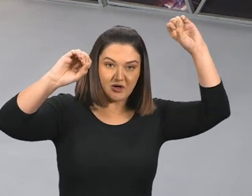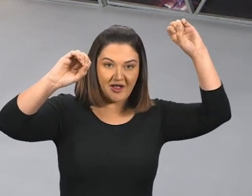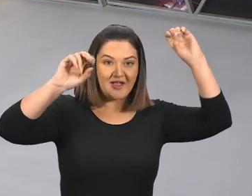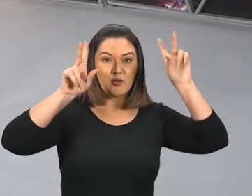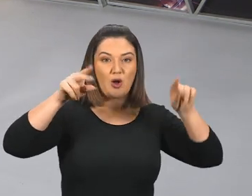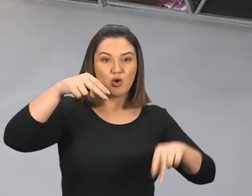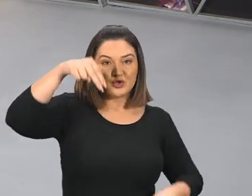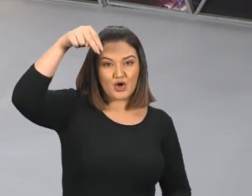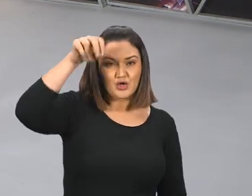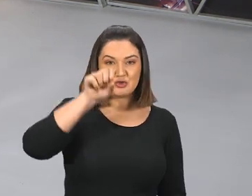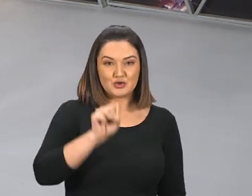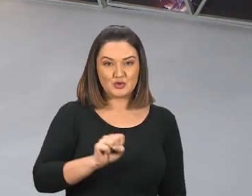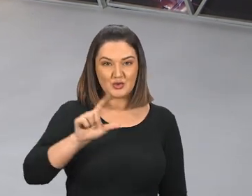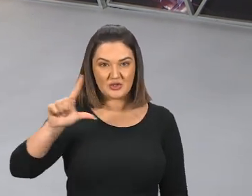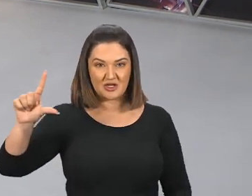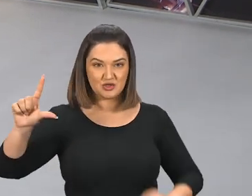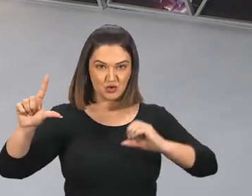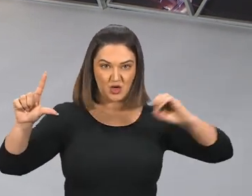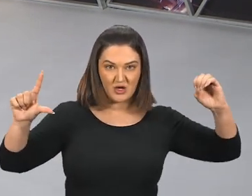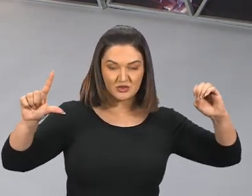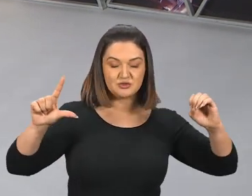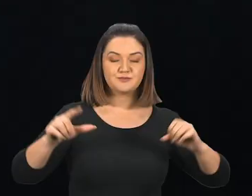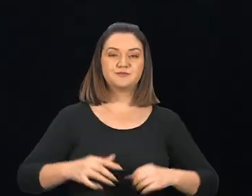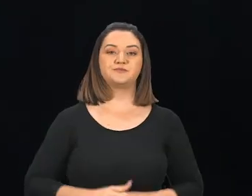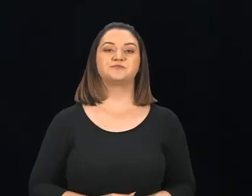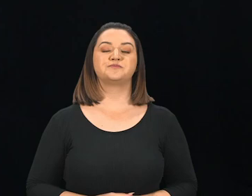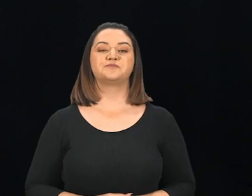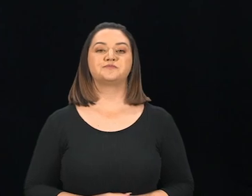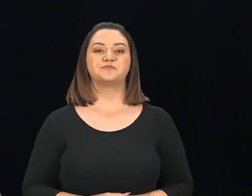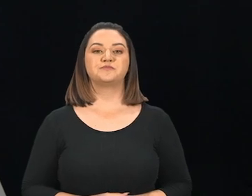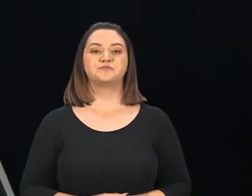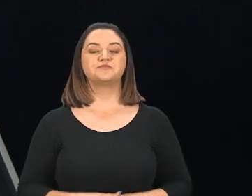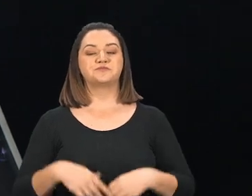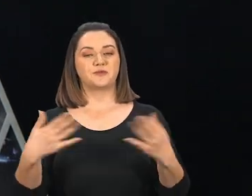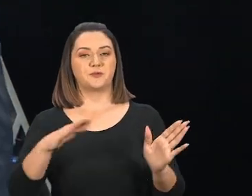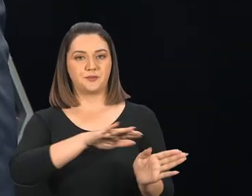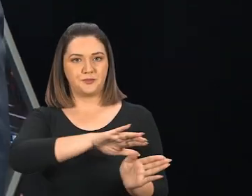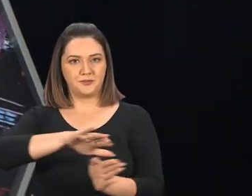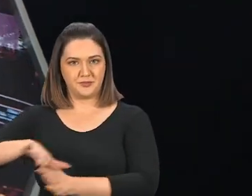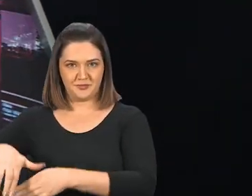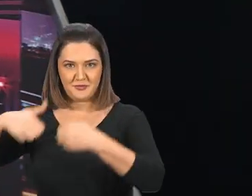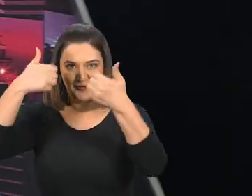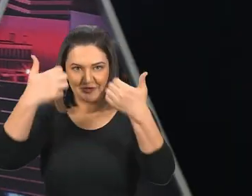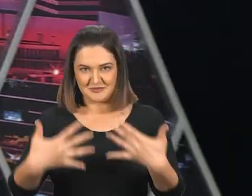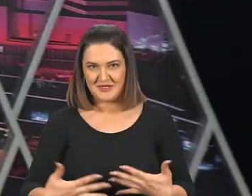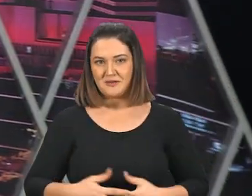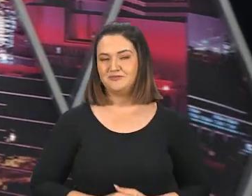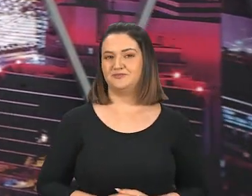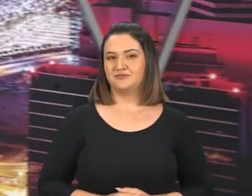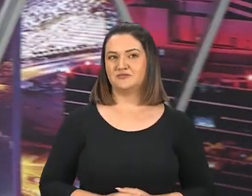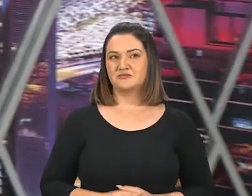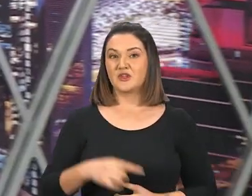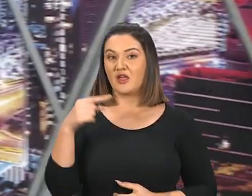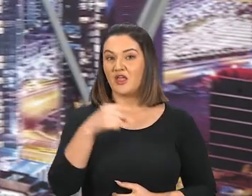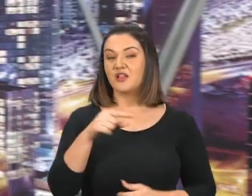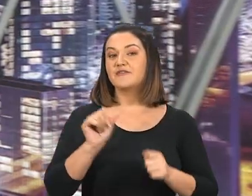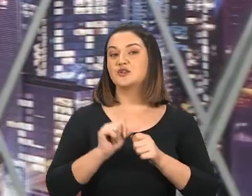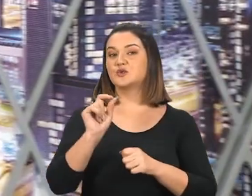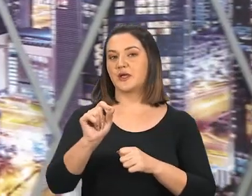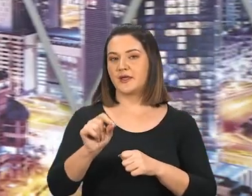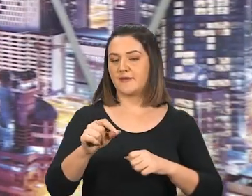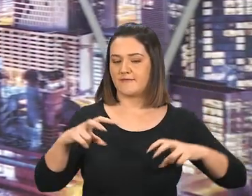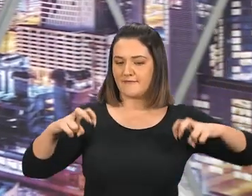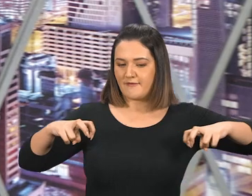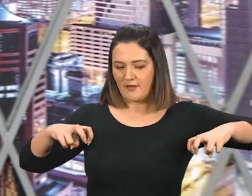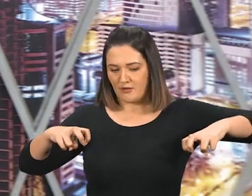mais clara ainda. Vamos analisar. O bode derrotou o carneiro, Como você já viu, Quebrou os dois chifres do carneiro,